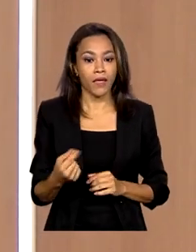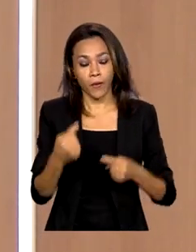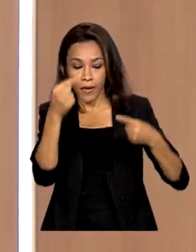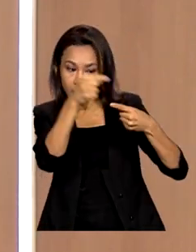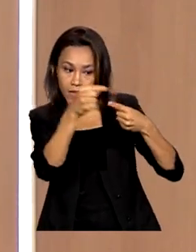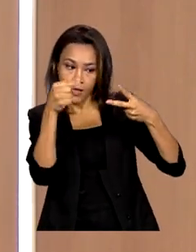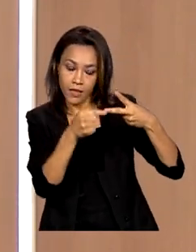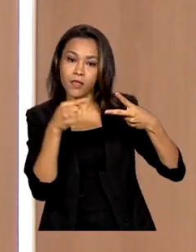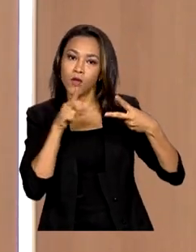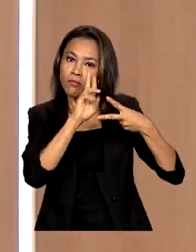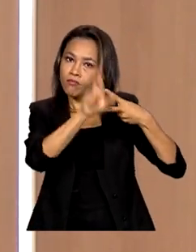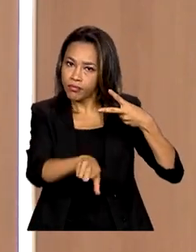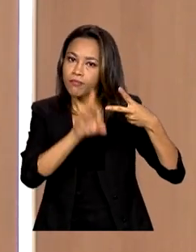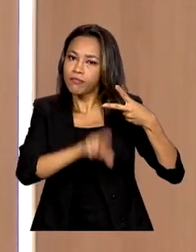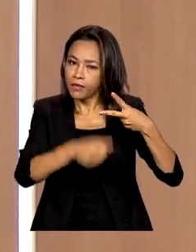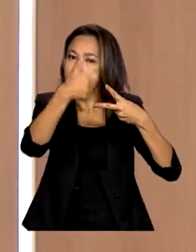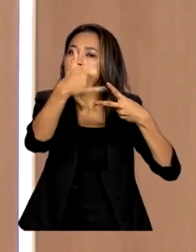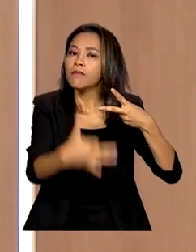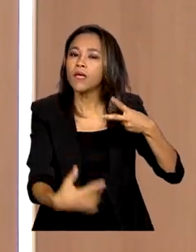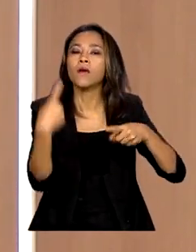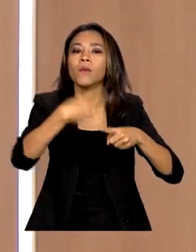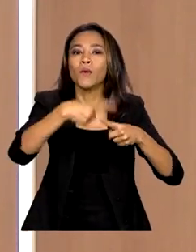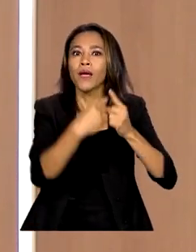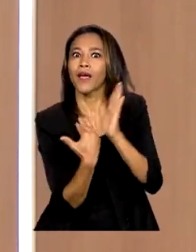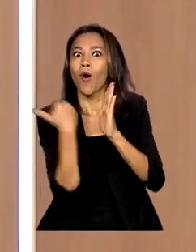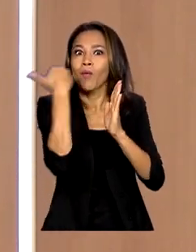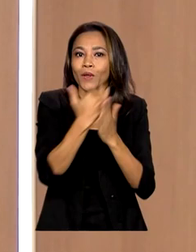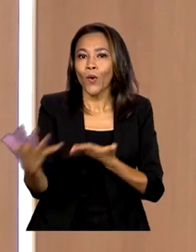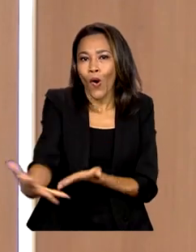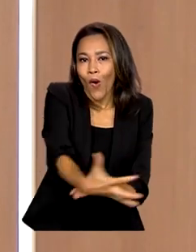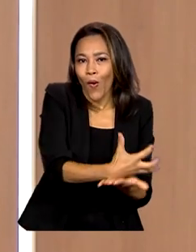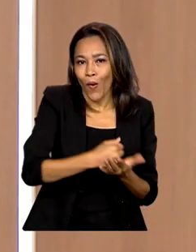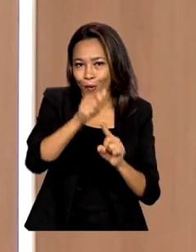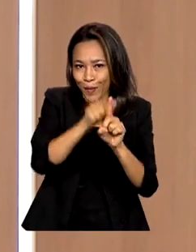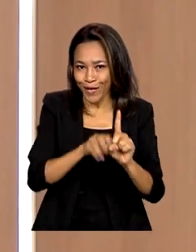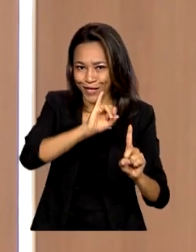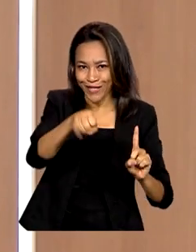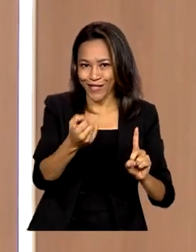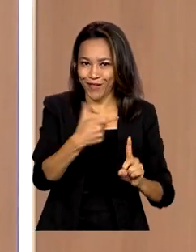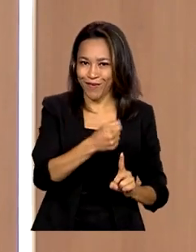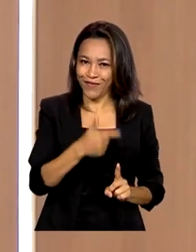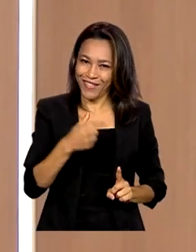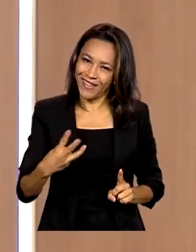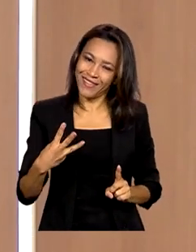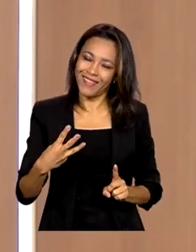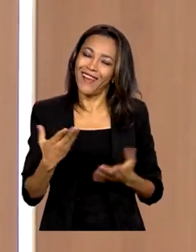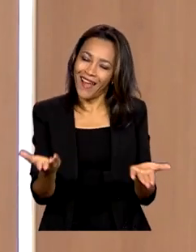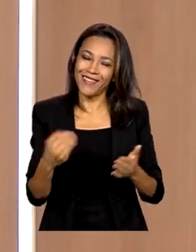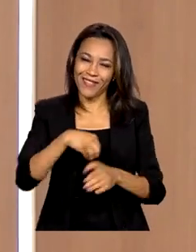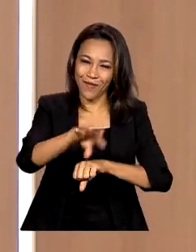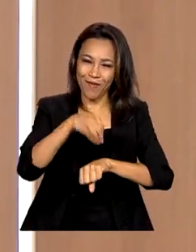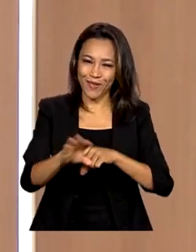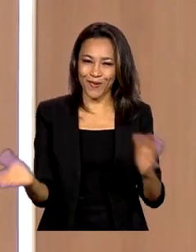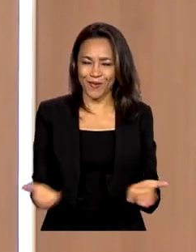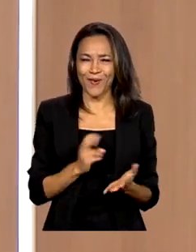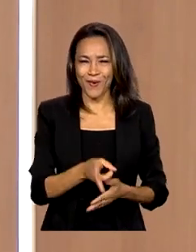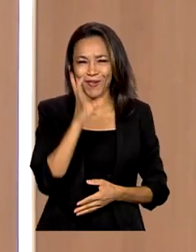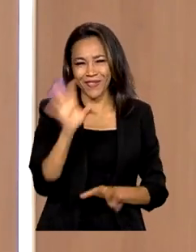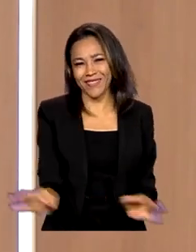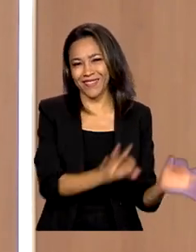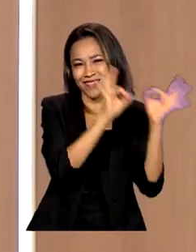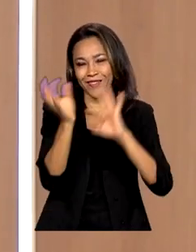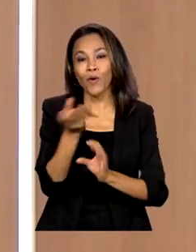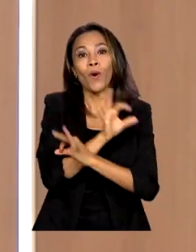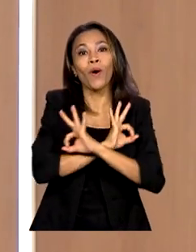primeiros fatores explicam essa arrecadação recorde em janeiro de 2023. Essa é informação que nós temos para você hoje. Continue conosco